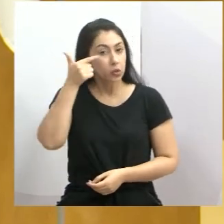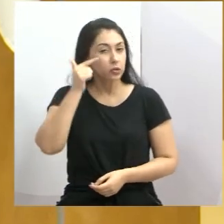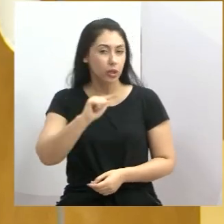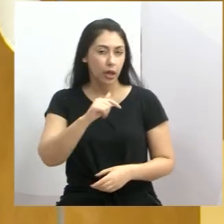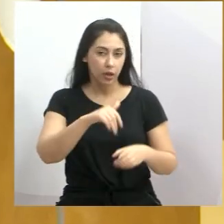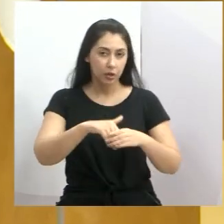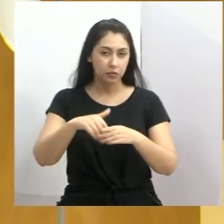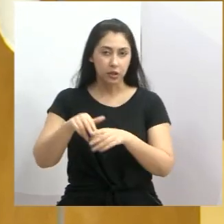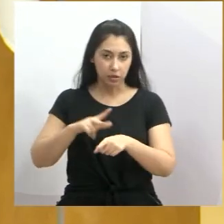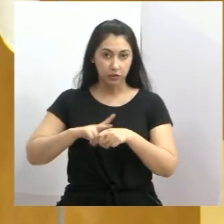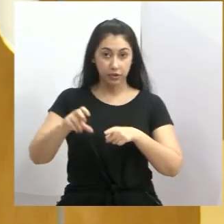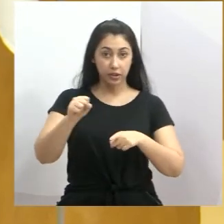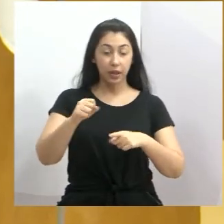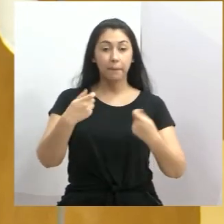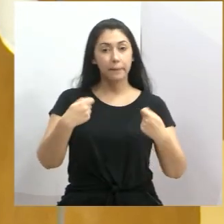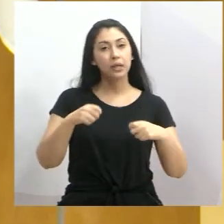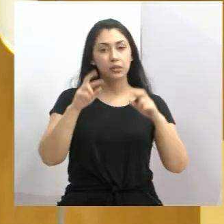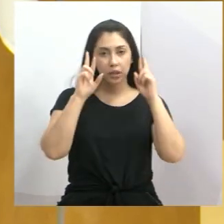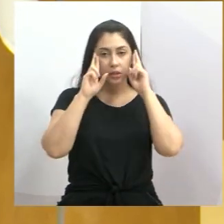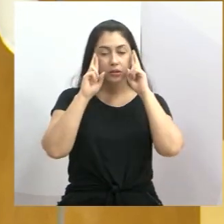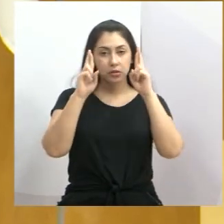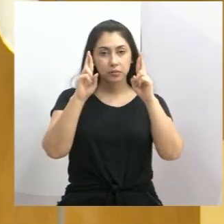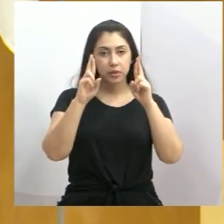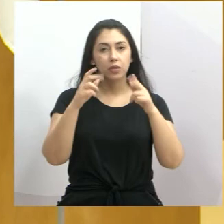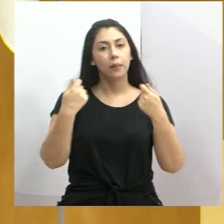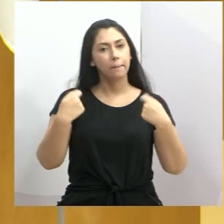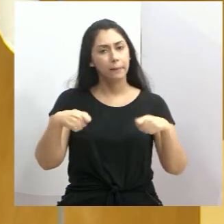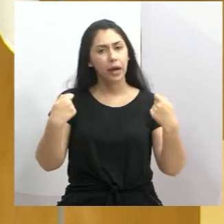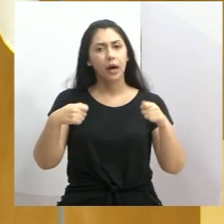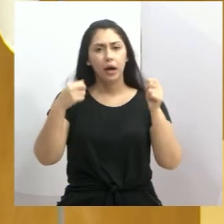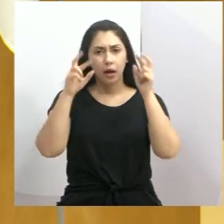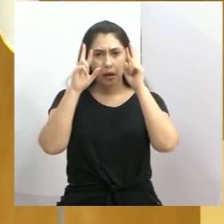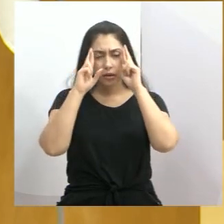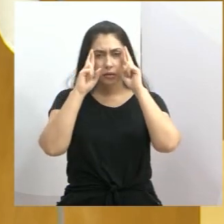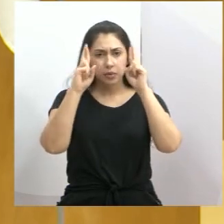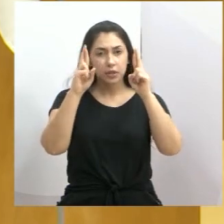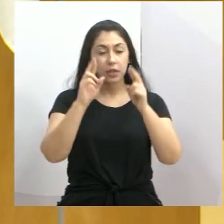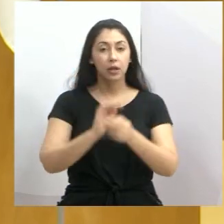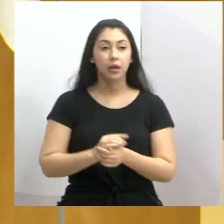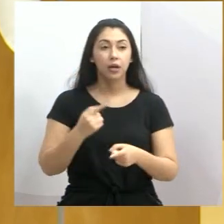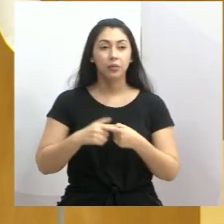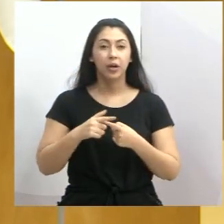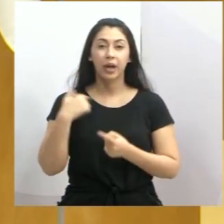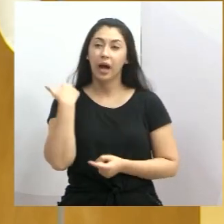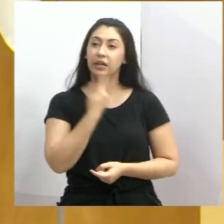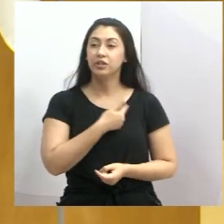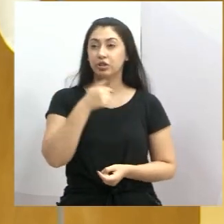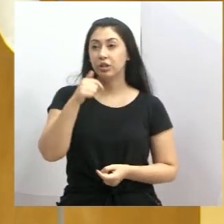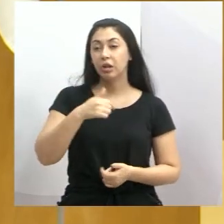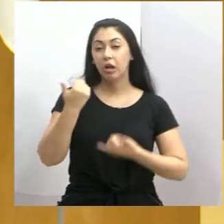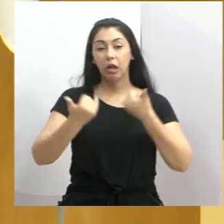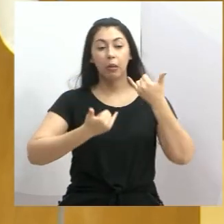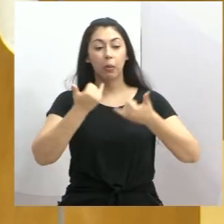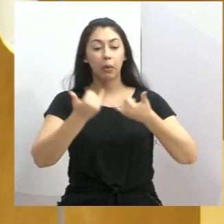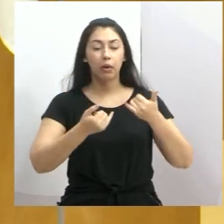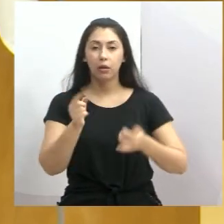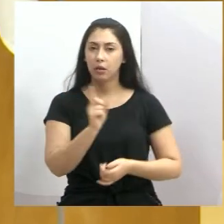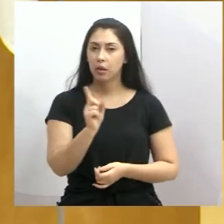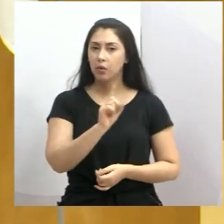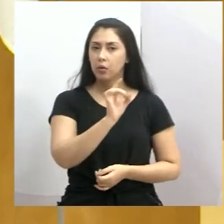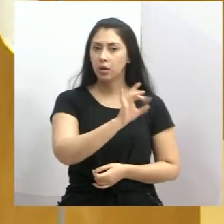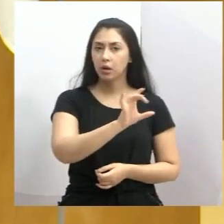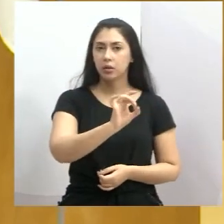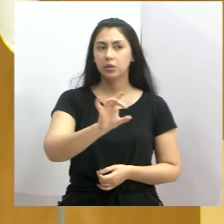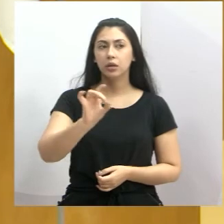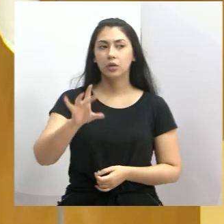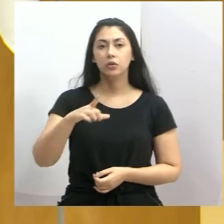cidade dessa, tem que ter respeito. Eu acho que as pessoas têm que respeitar. Porque a gente não está aqui para brincadeira. Eu acho que cada um de nós que